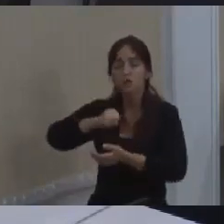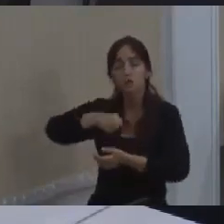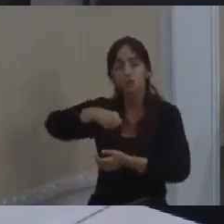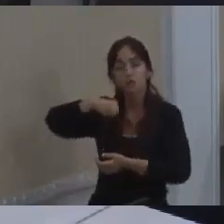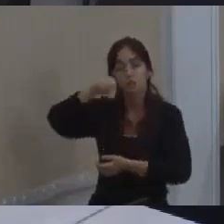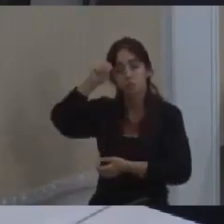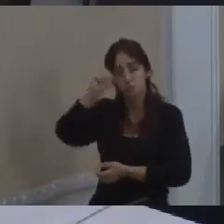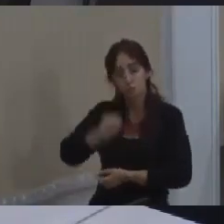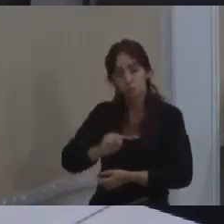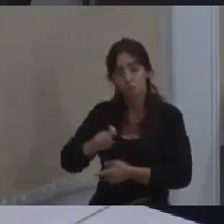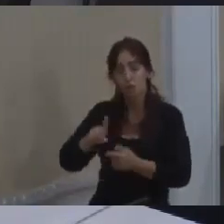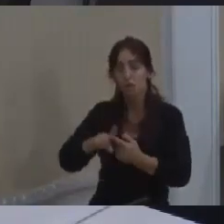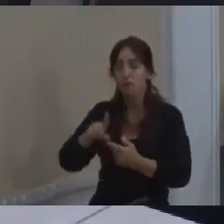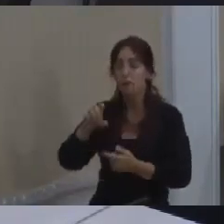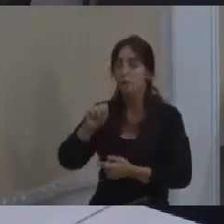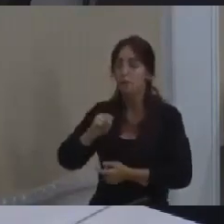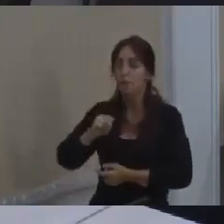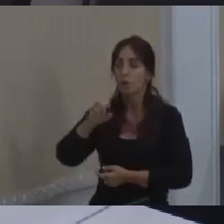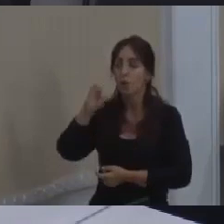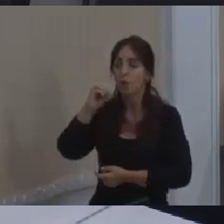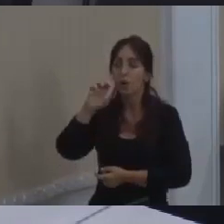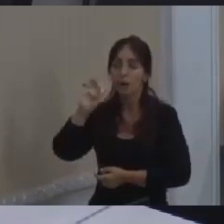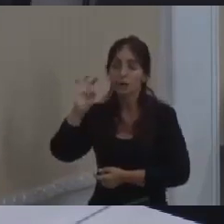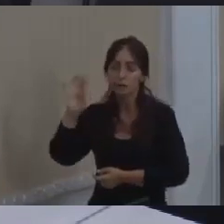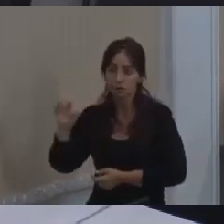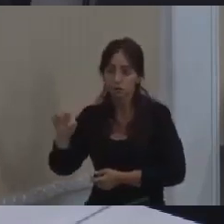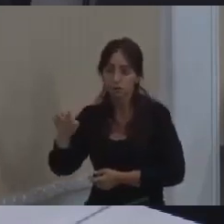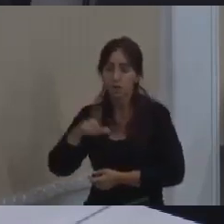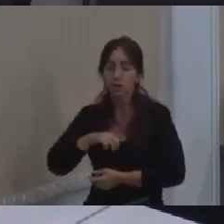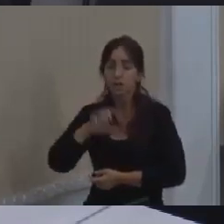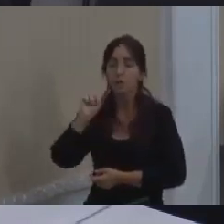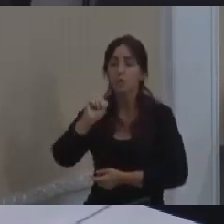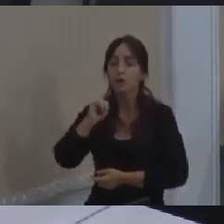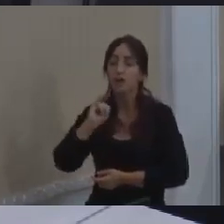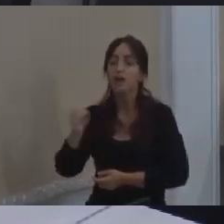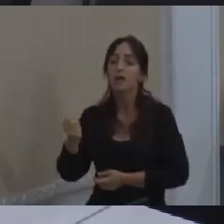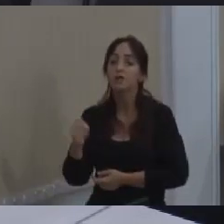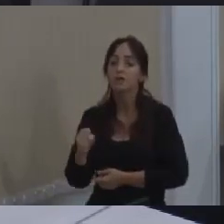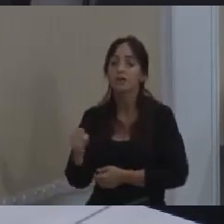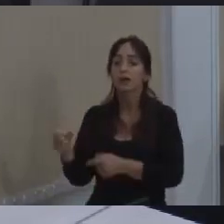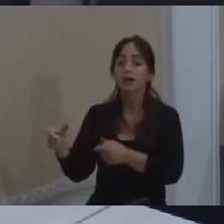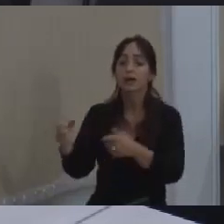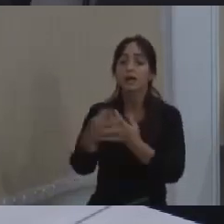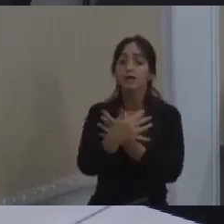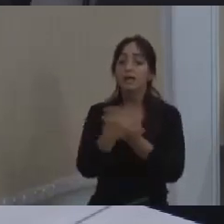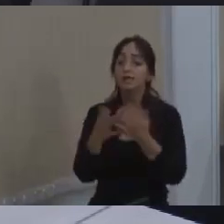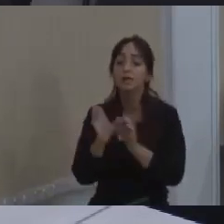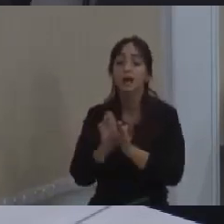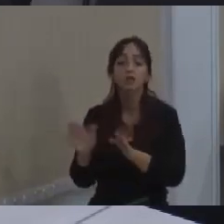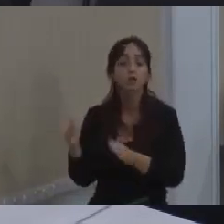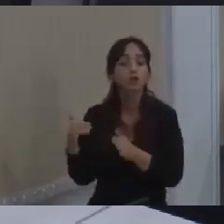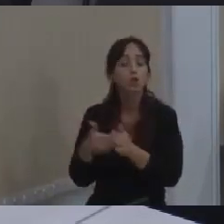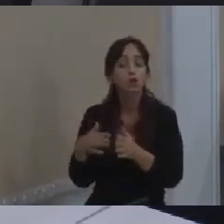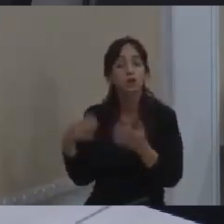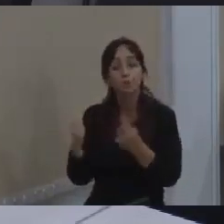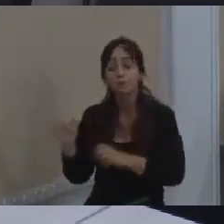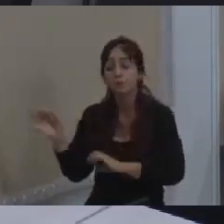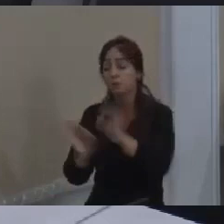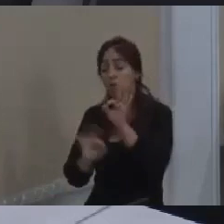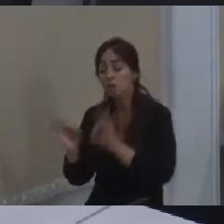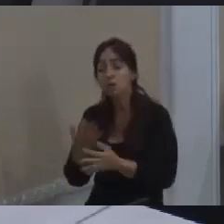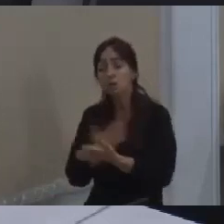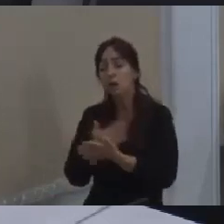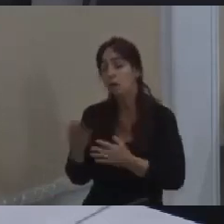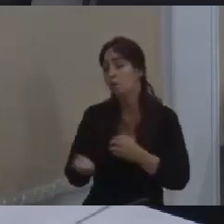temos ZEIS nós temos mancha de ZEIS na cidade inteira. Na cidade inteira. Basta organizar e começar a